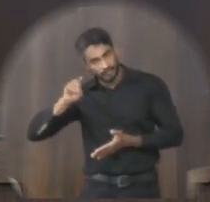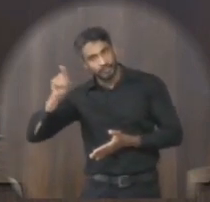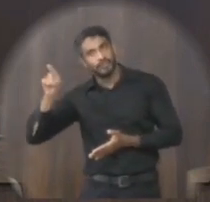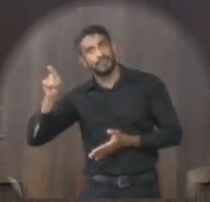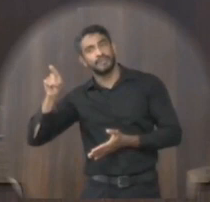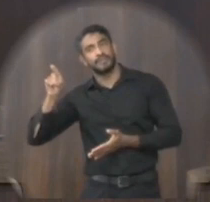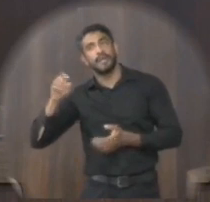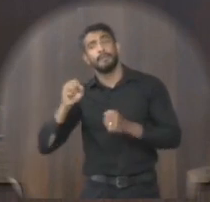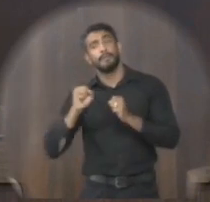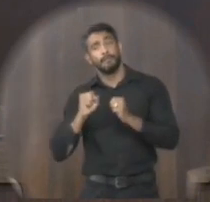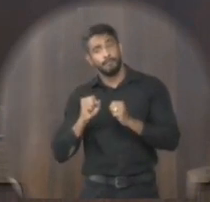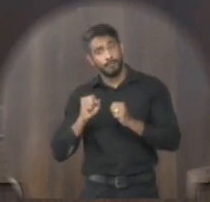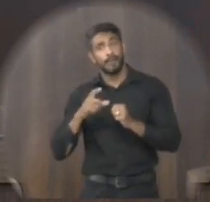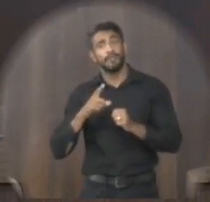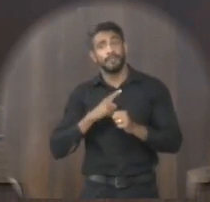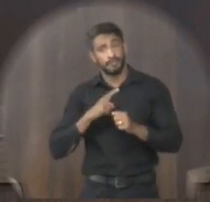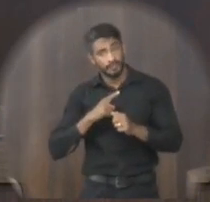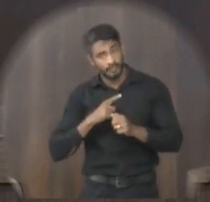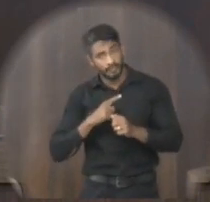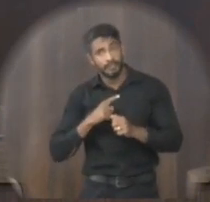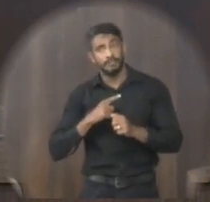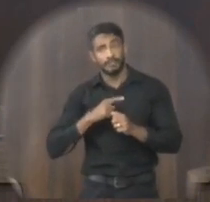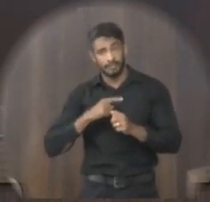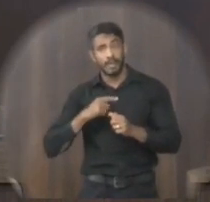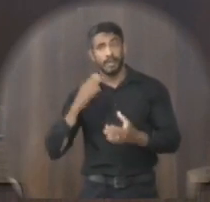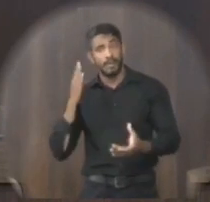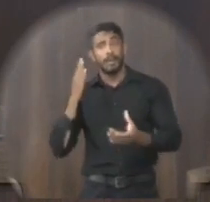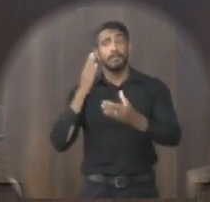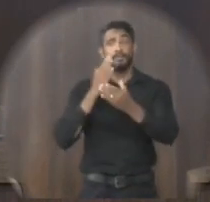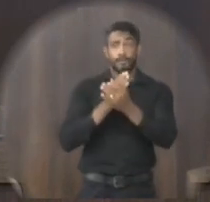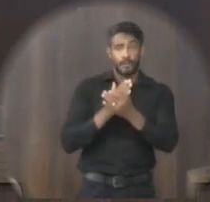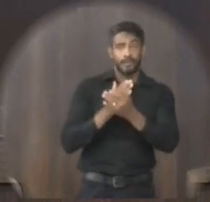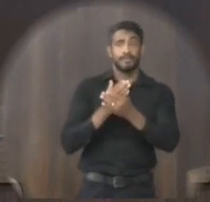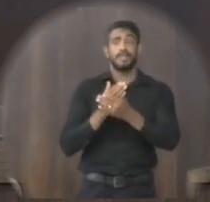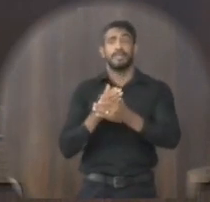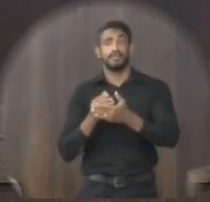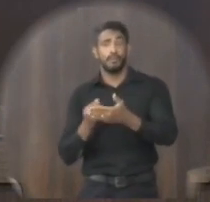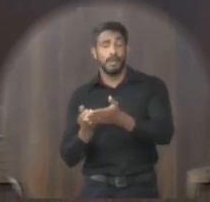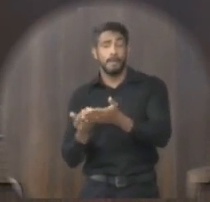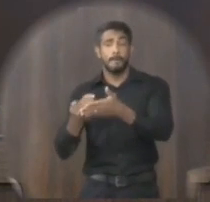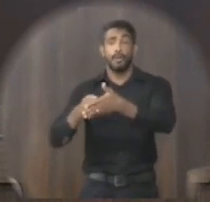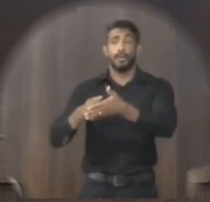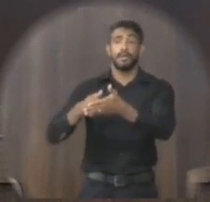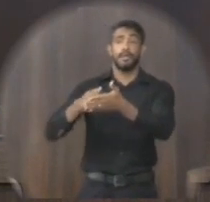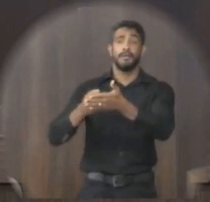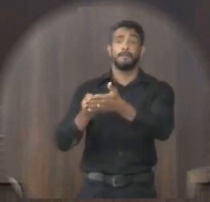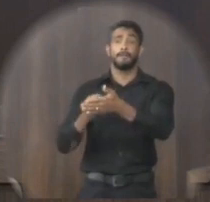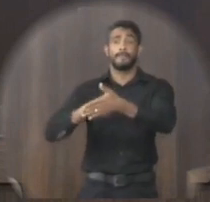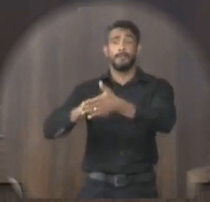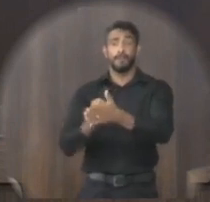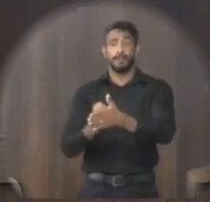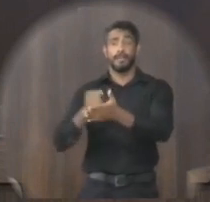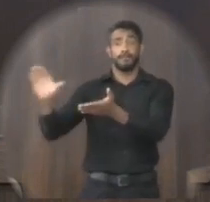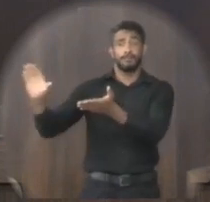Mendes pode sofrer penalidades com órgãos de controle e sofrer bloqueio de recursos por parte da União